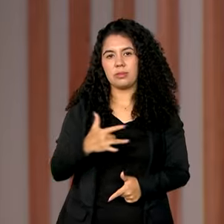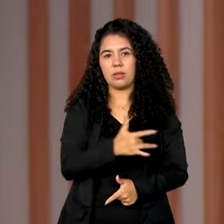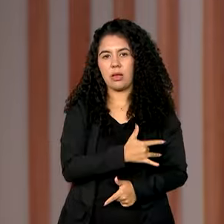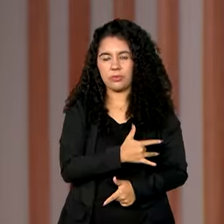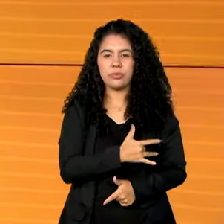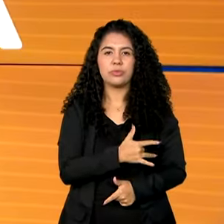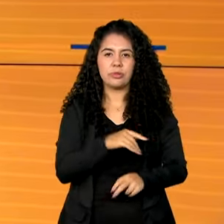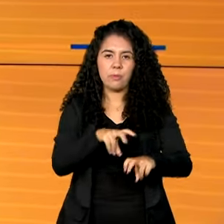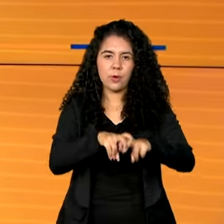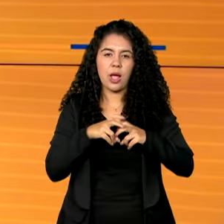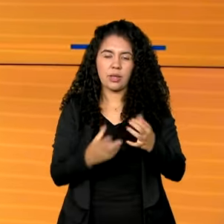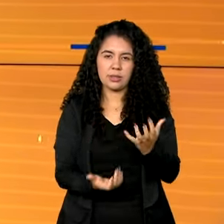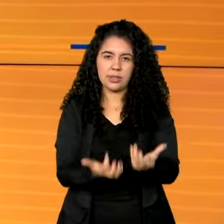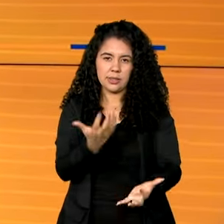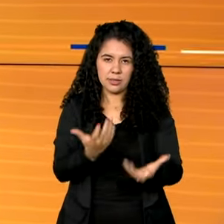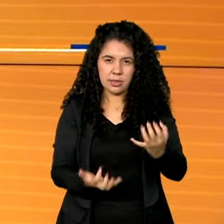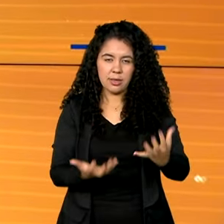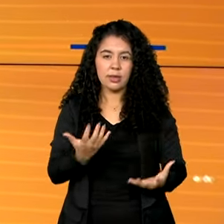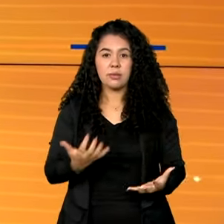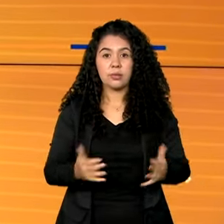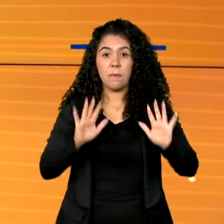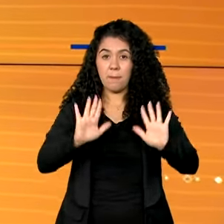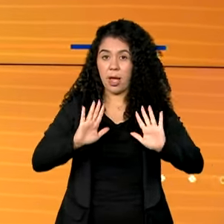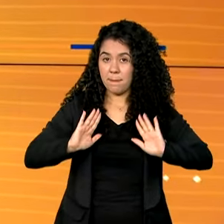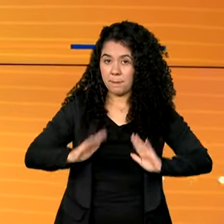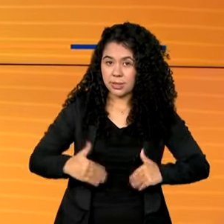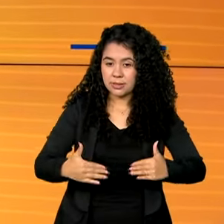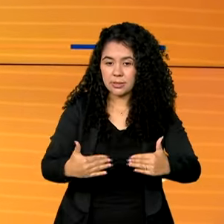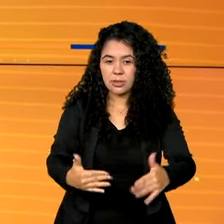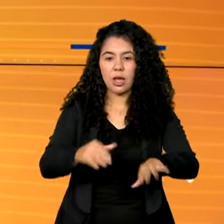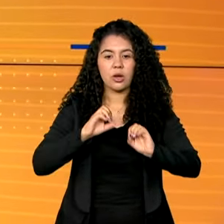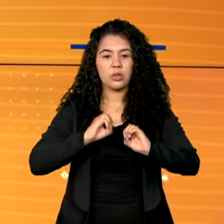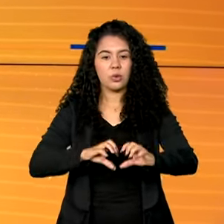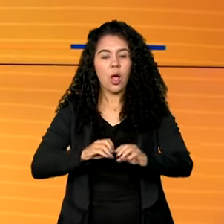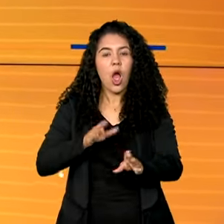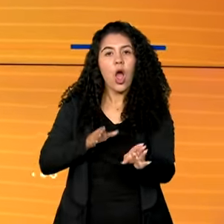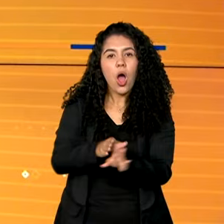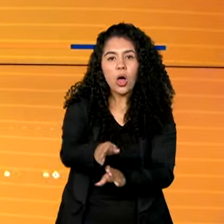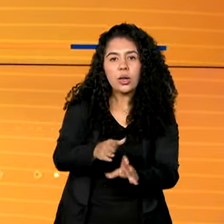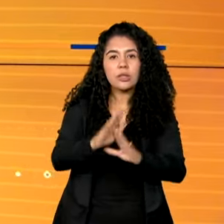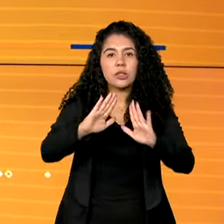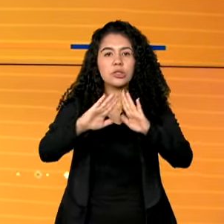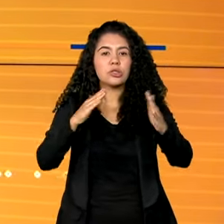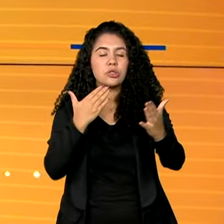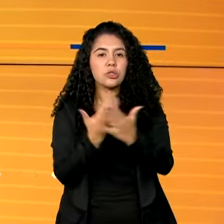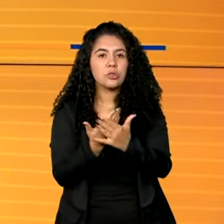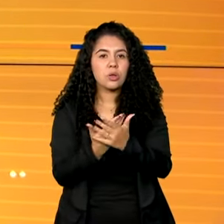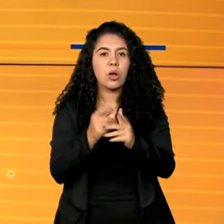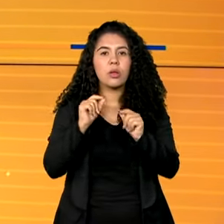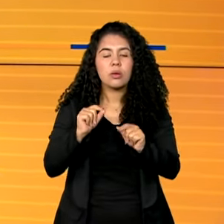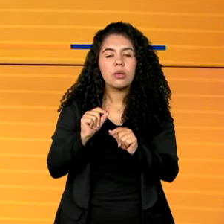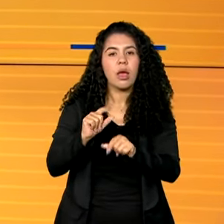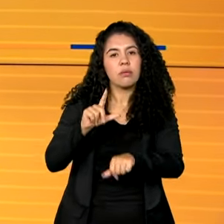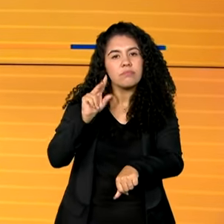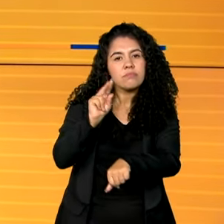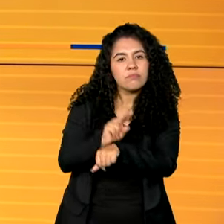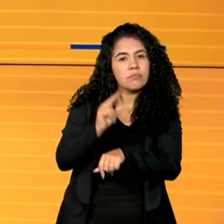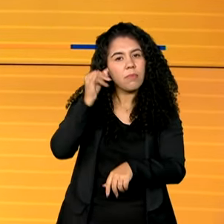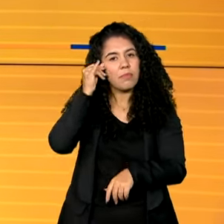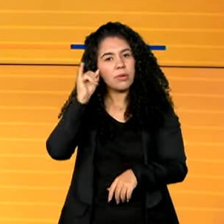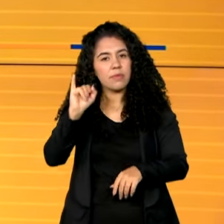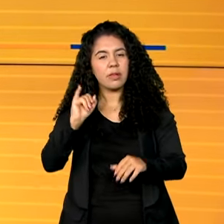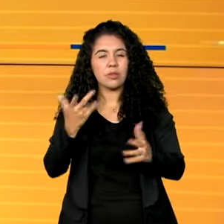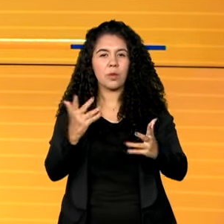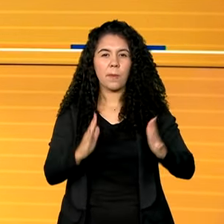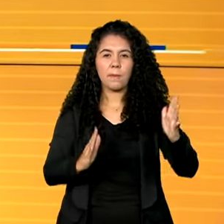florestais. Já o Ministério da Educação está orientando escolas com medidas preventivas durante este período de